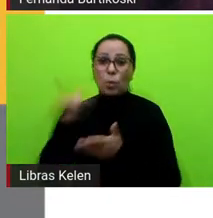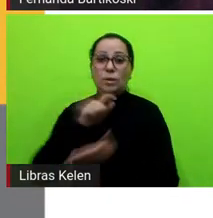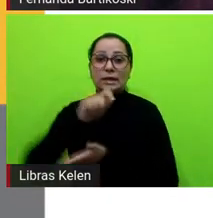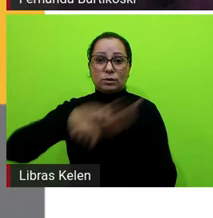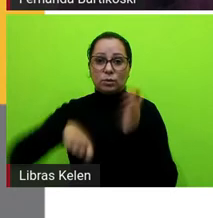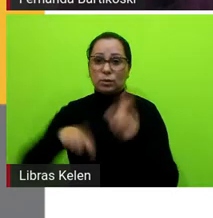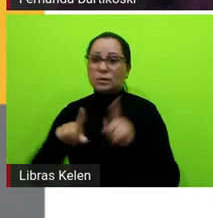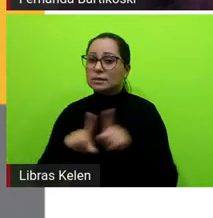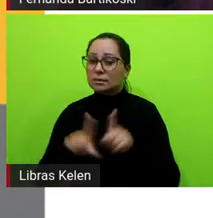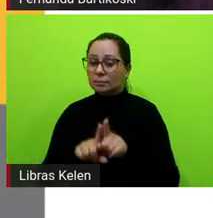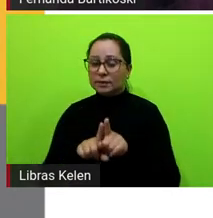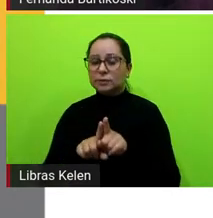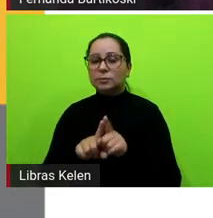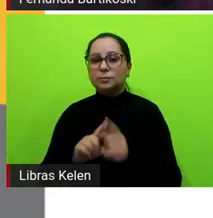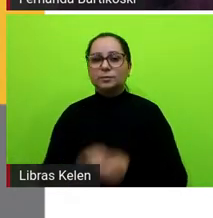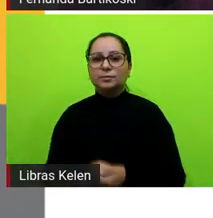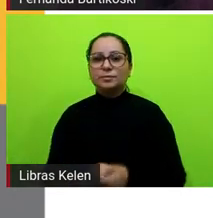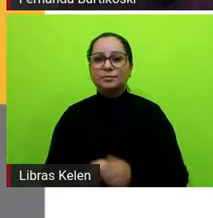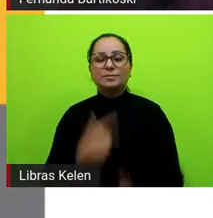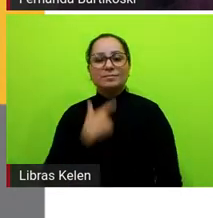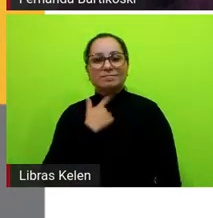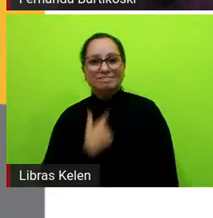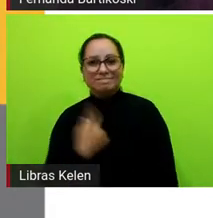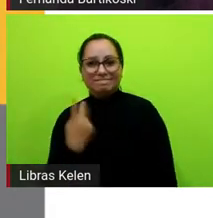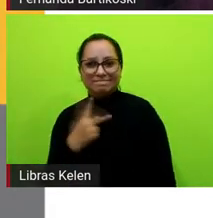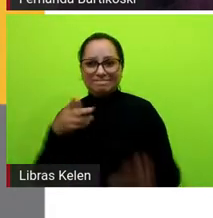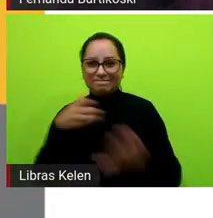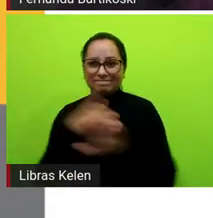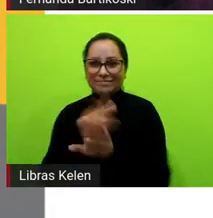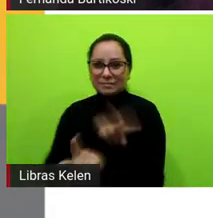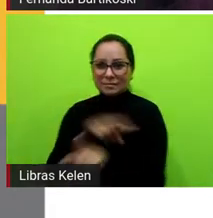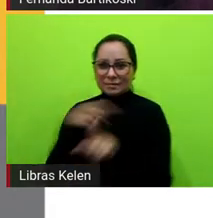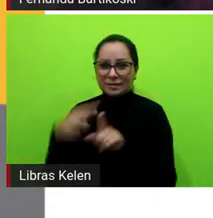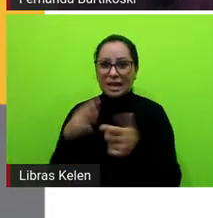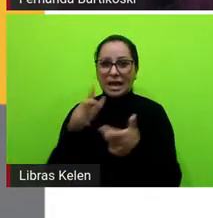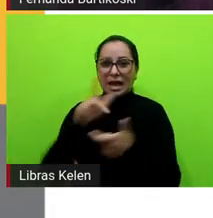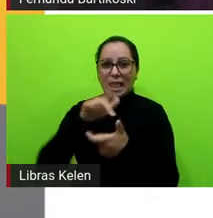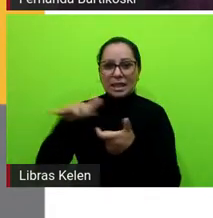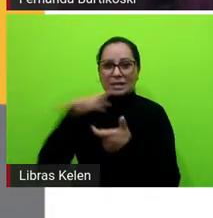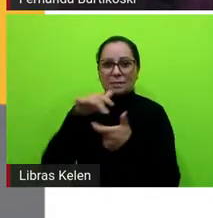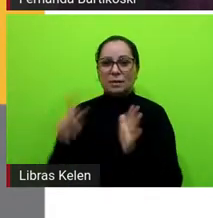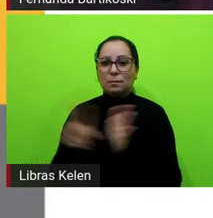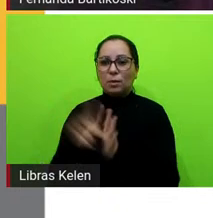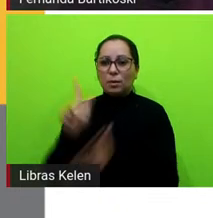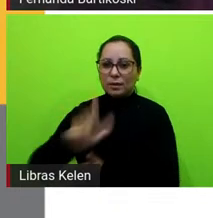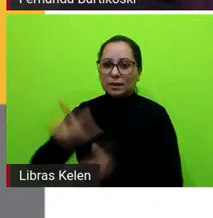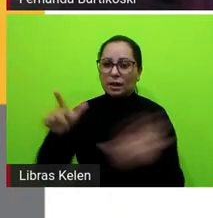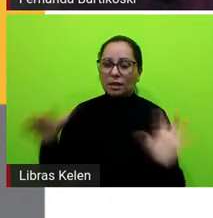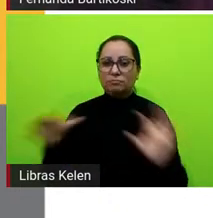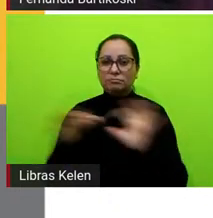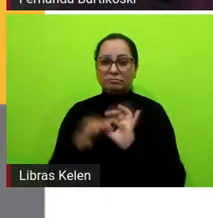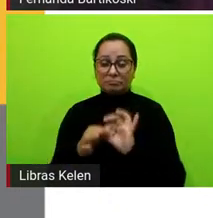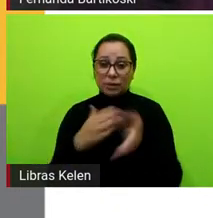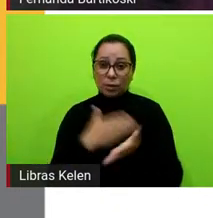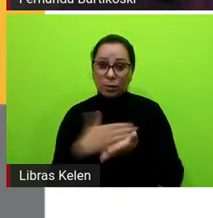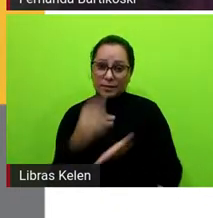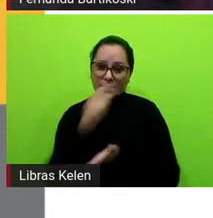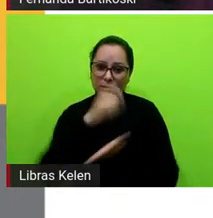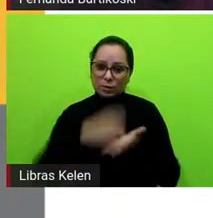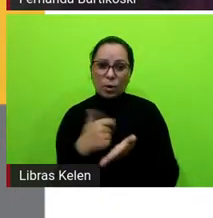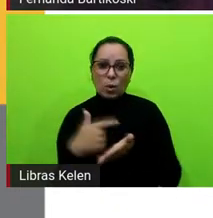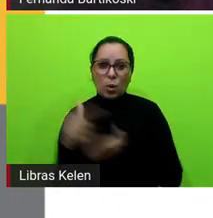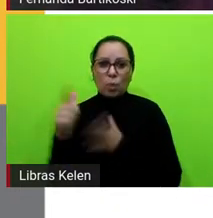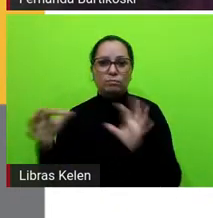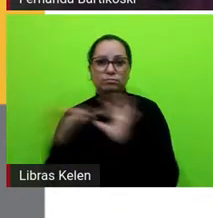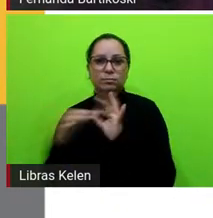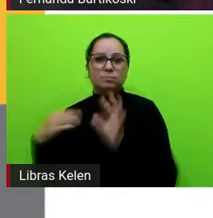né mas eu gosto muito dessa perspectiva do letramento literário que ele iniciou e outros autores vêm desenvolvendo né